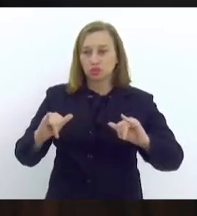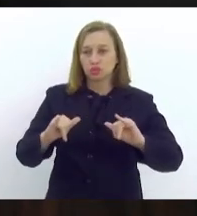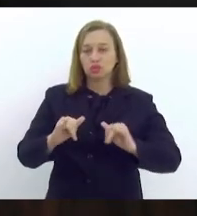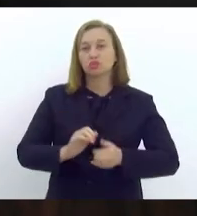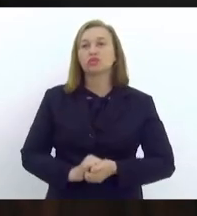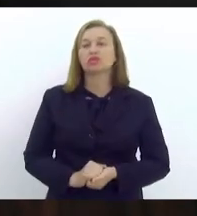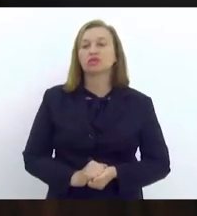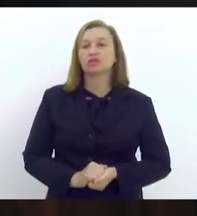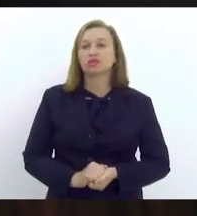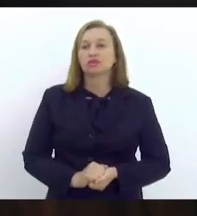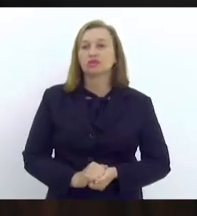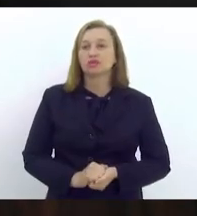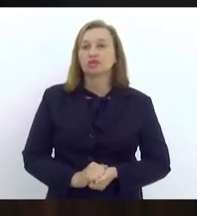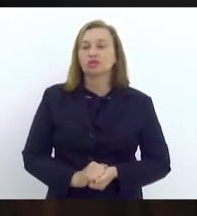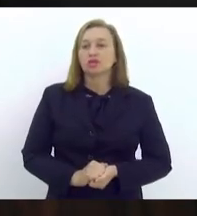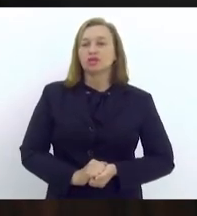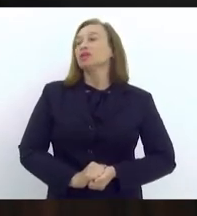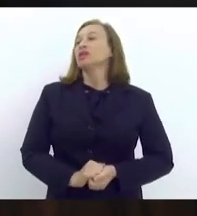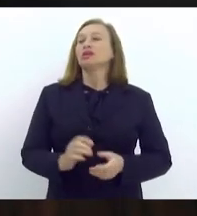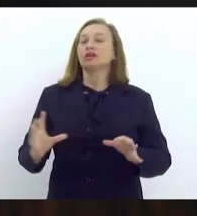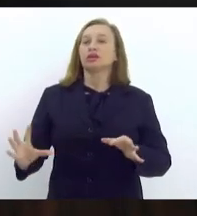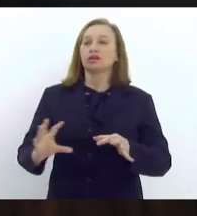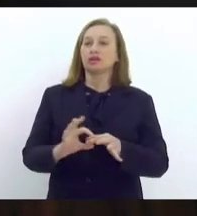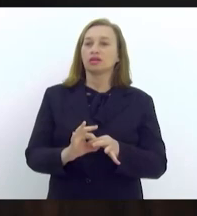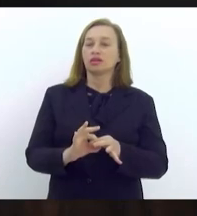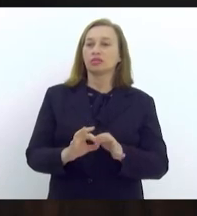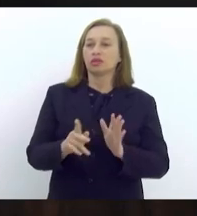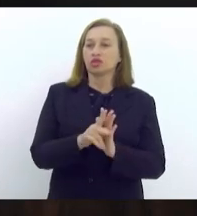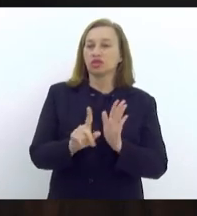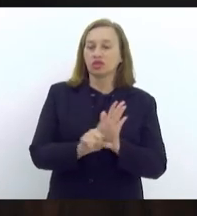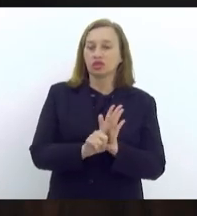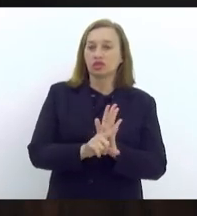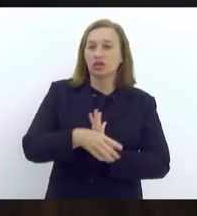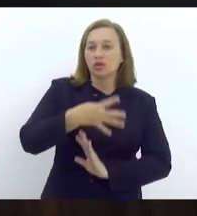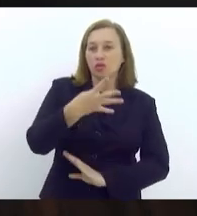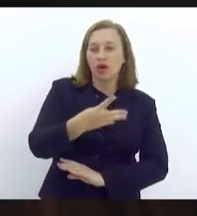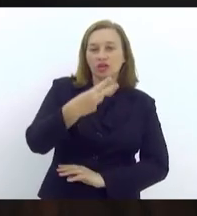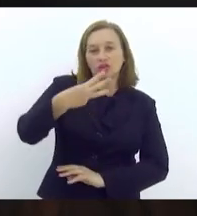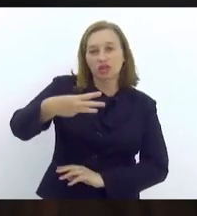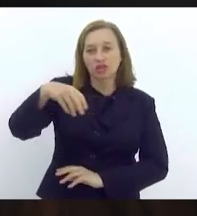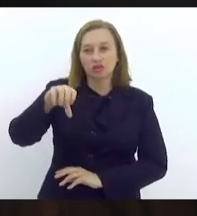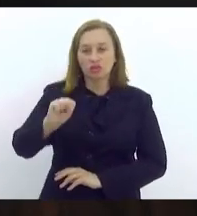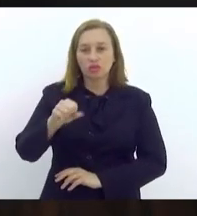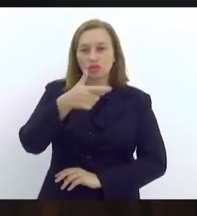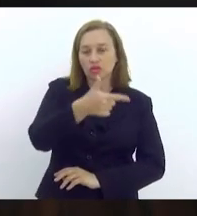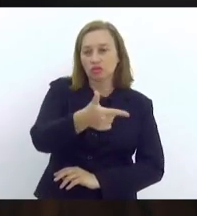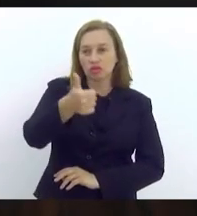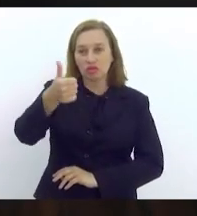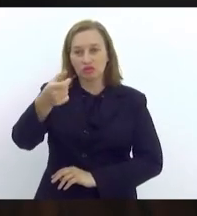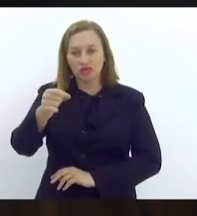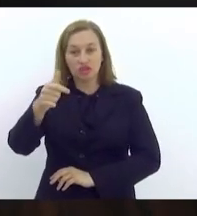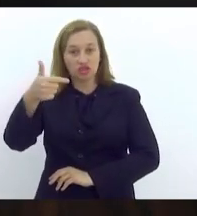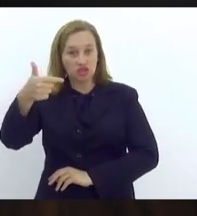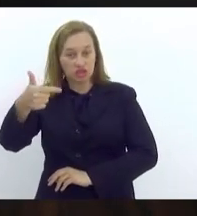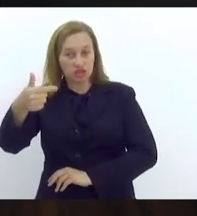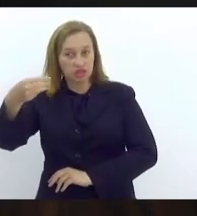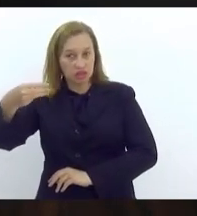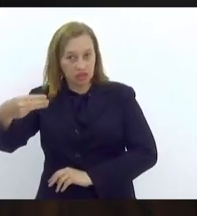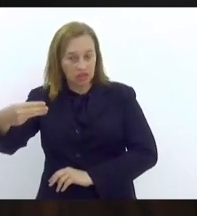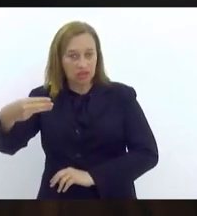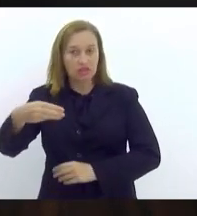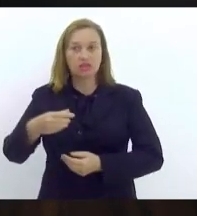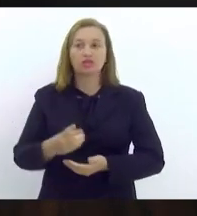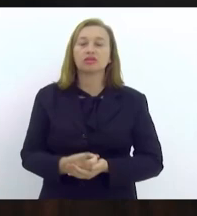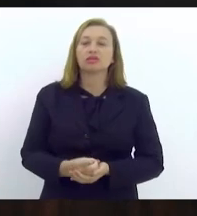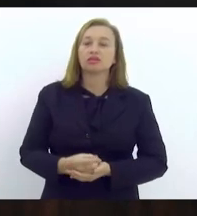Anuncio, redação final assim emendada, projeto de lei número 438-2023, de autoria